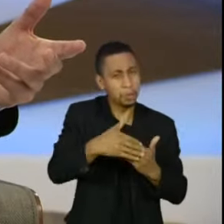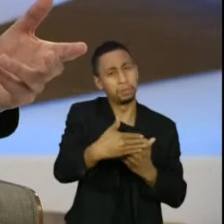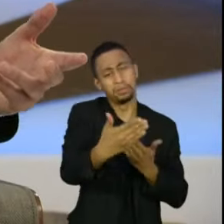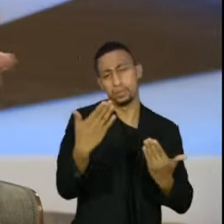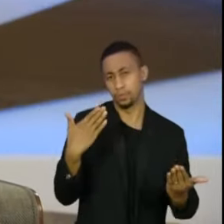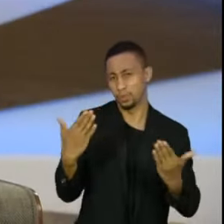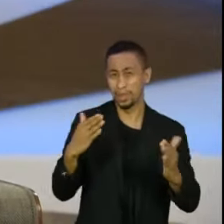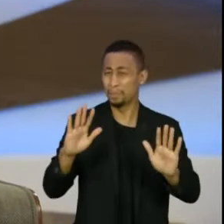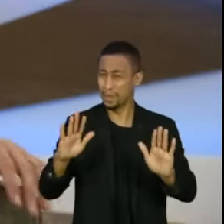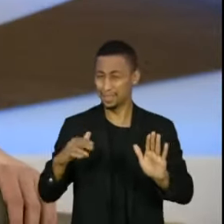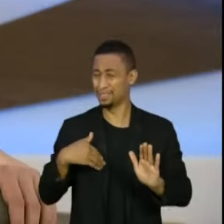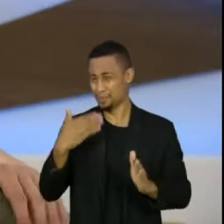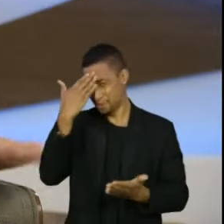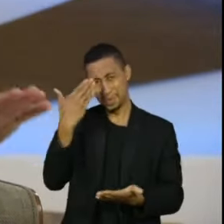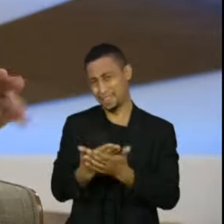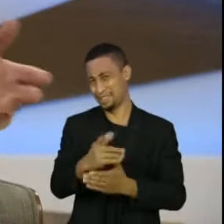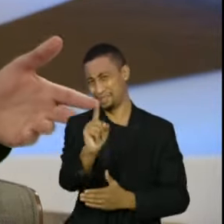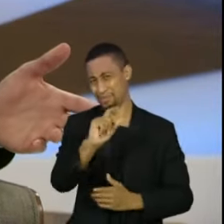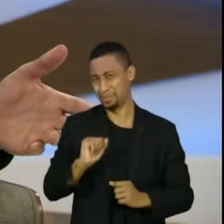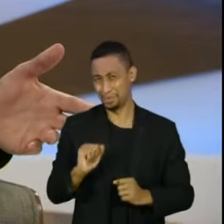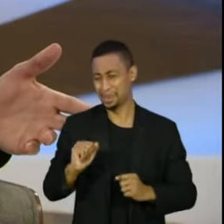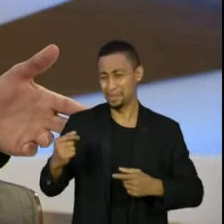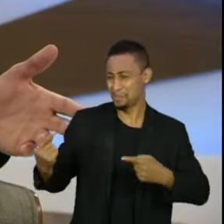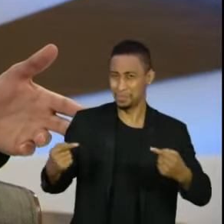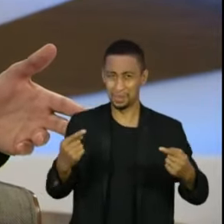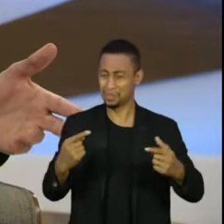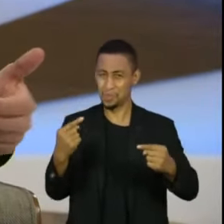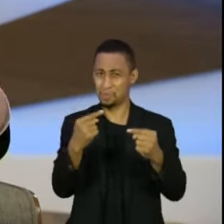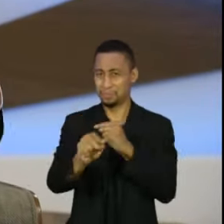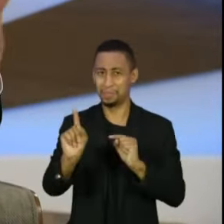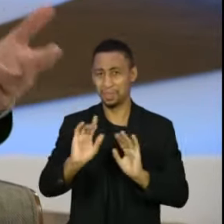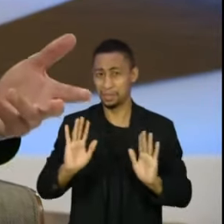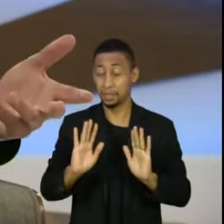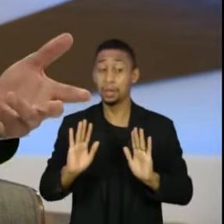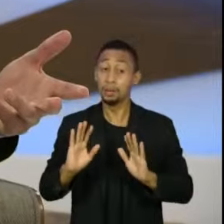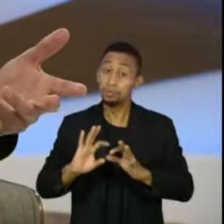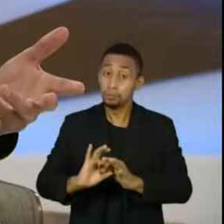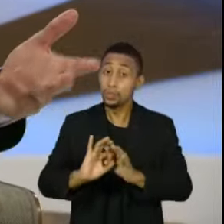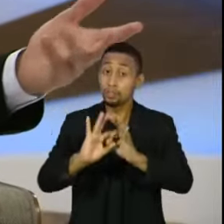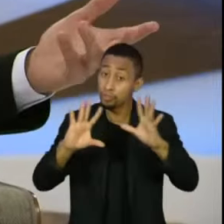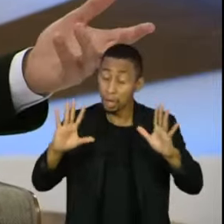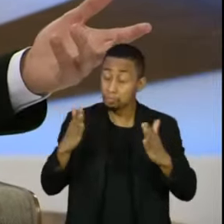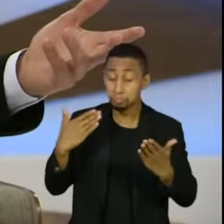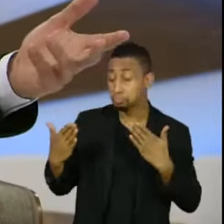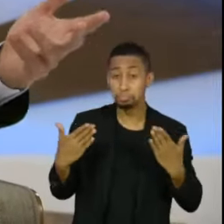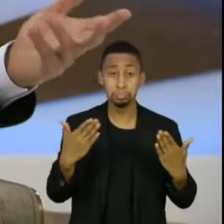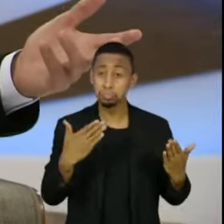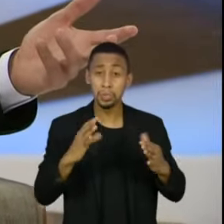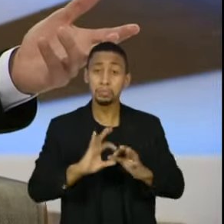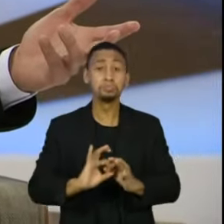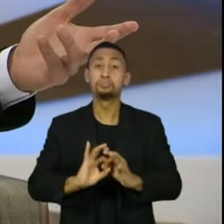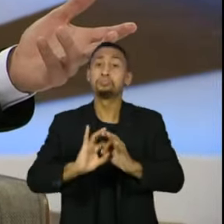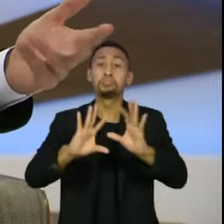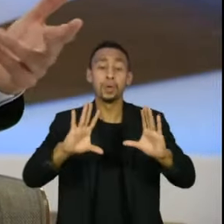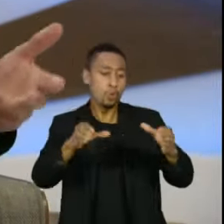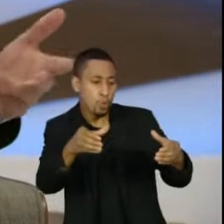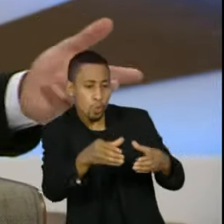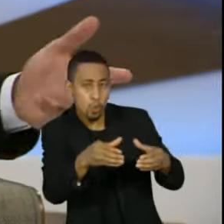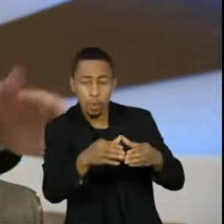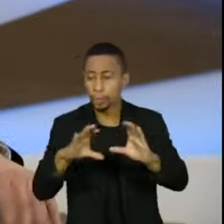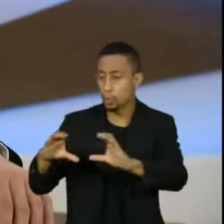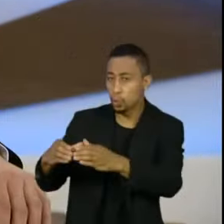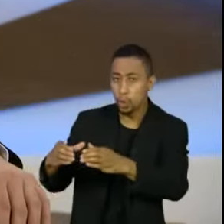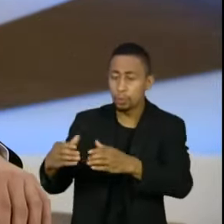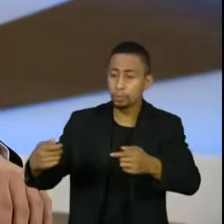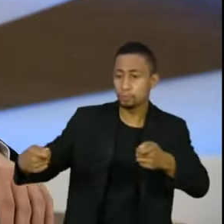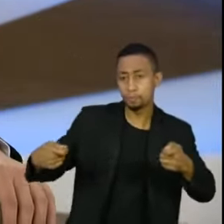possibilidade disso do que na esfera política. Mas vamos permitir que haja esse debate. É normal que haja esse debate quando há grupos políticos pleiteando